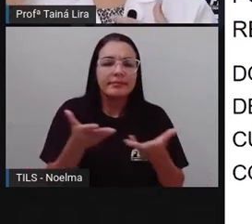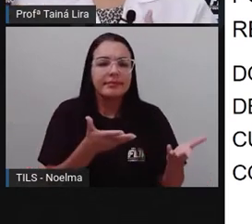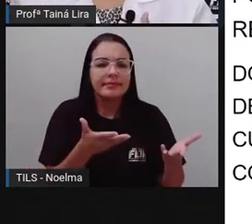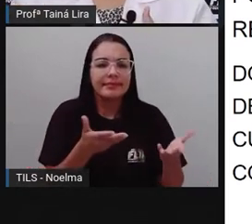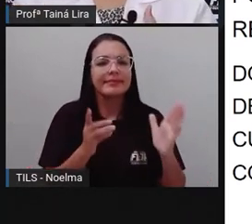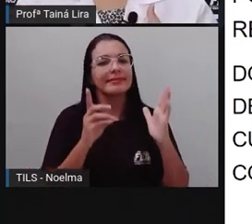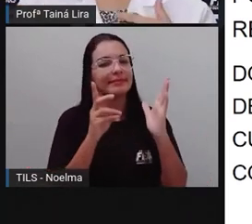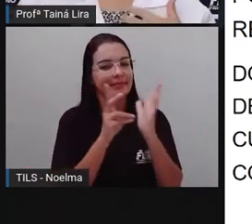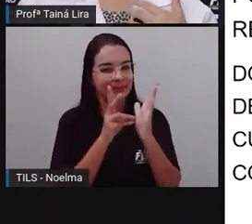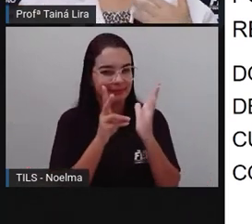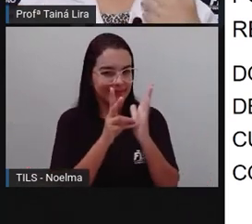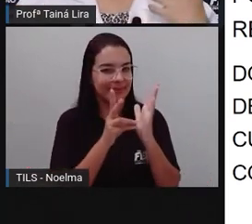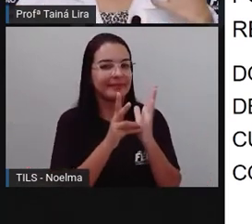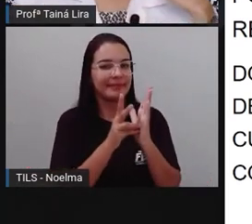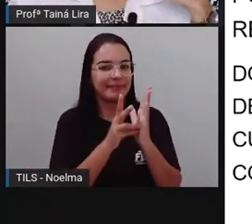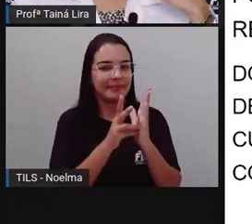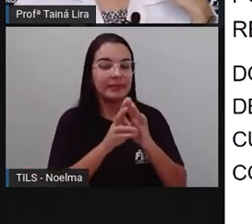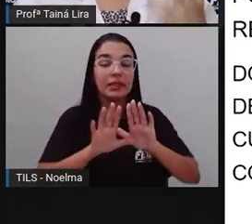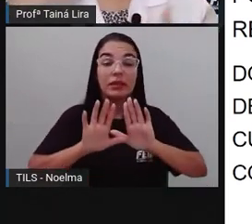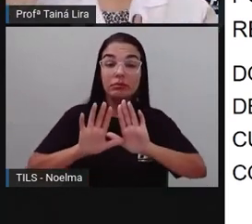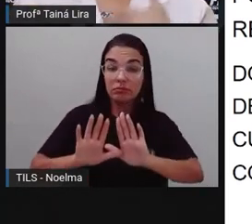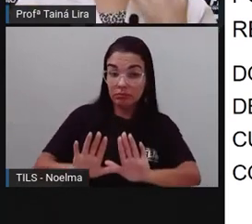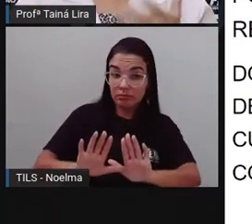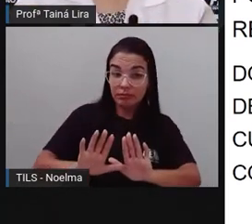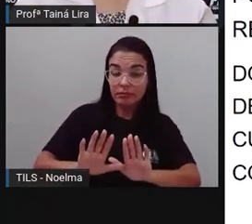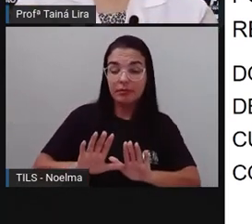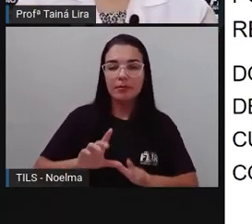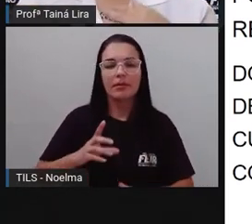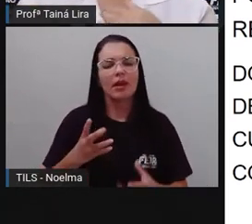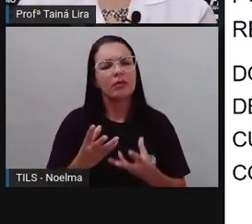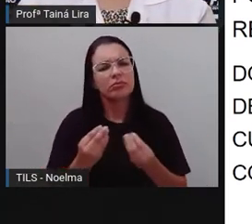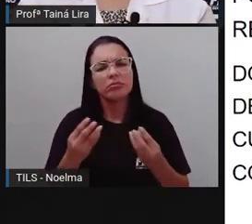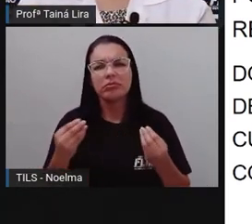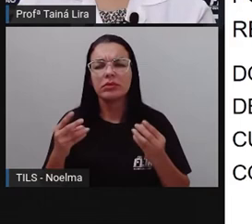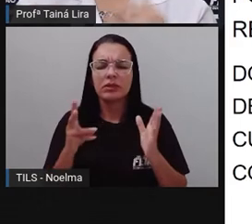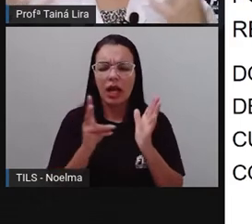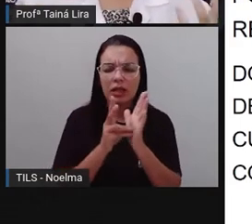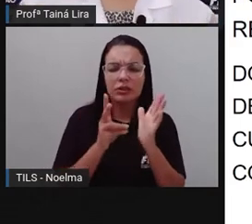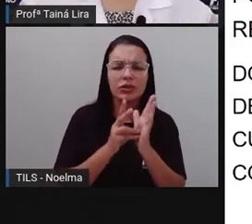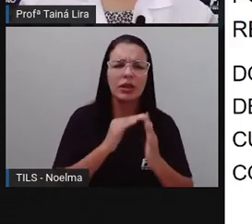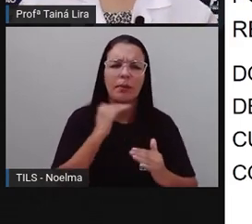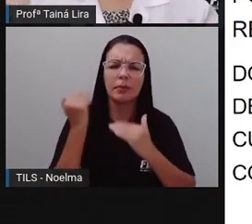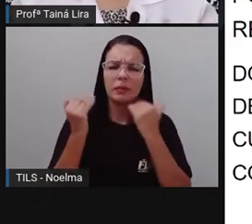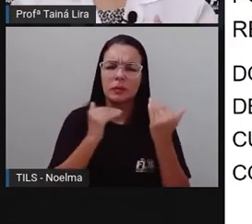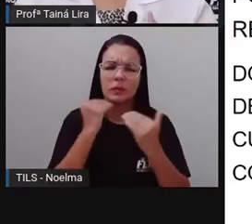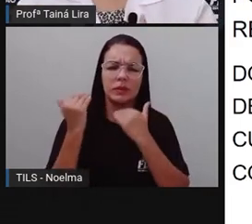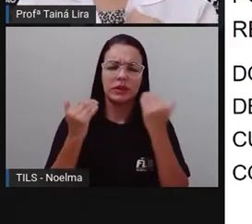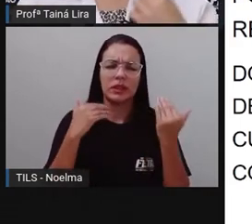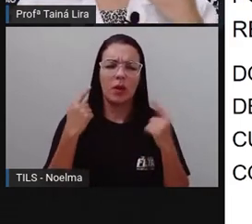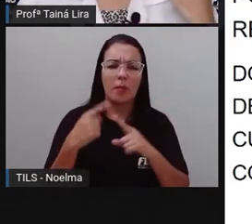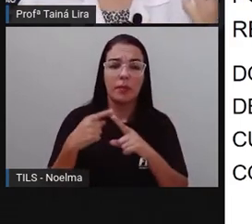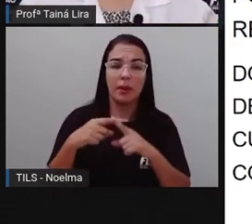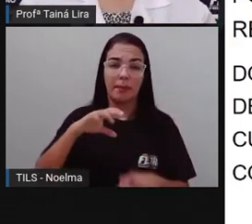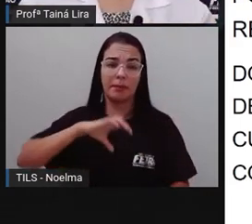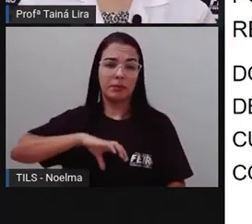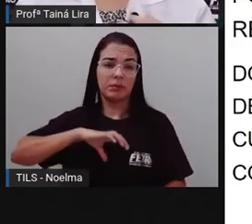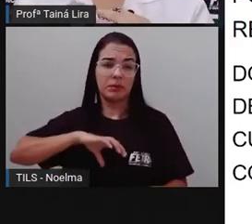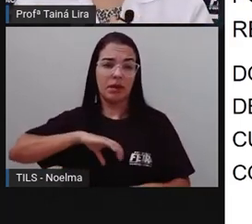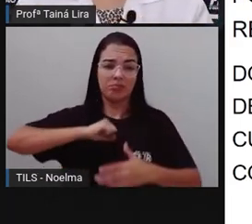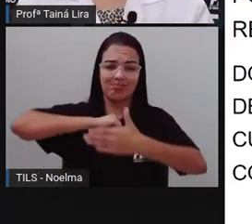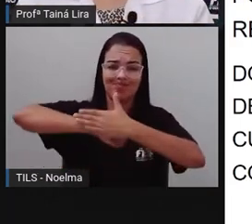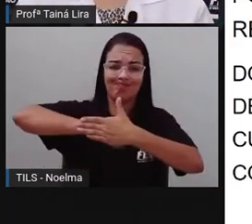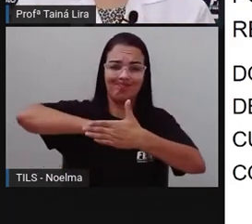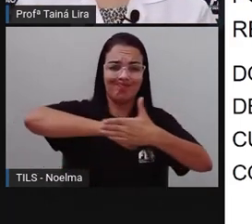Brasil e, infelizmente, né? Vários indígenas morreram, infelizmente, nesse processo,